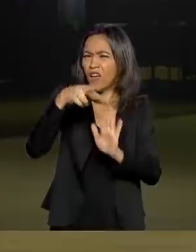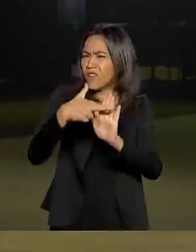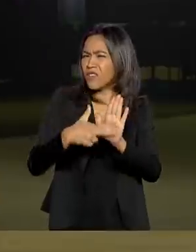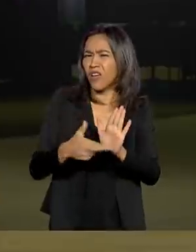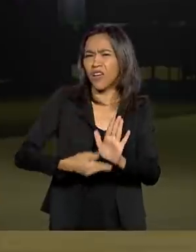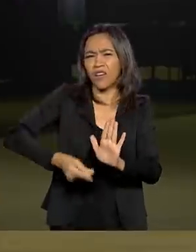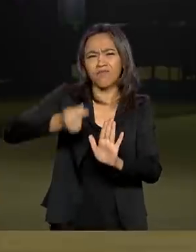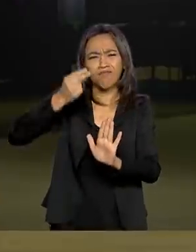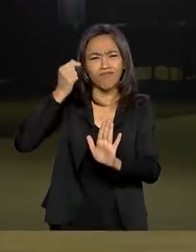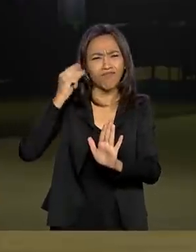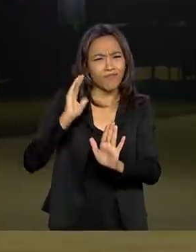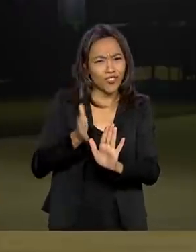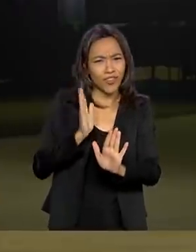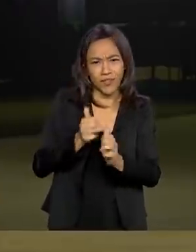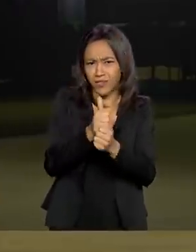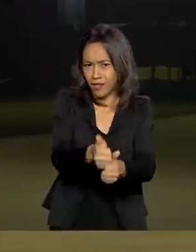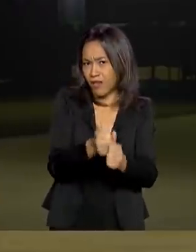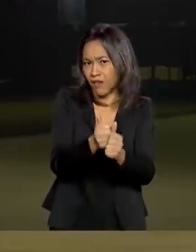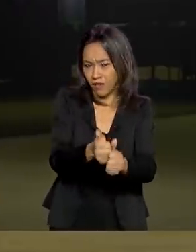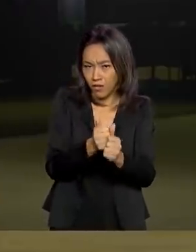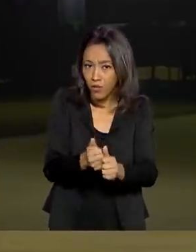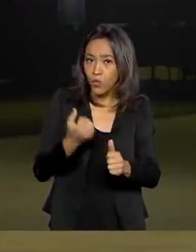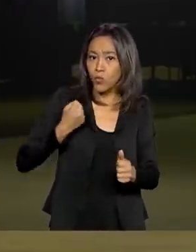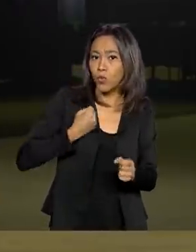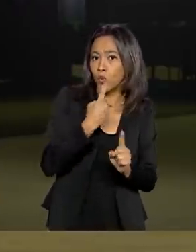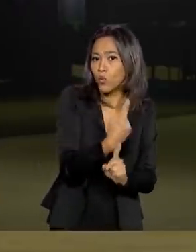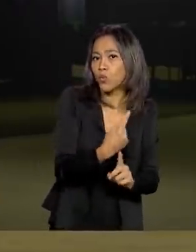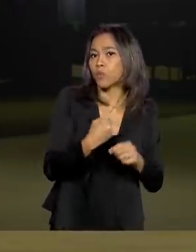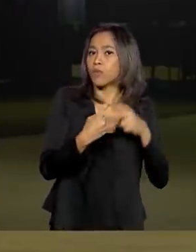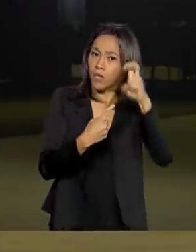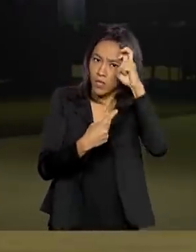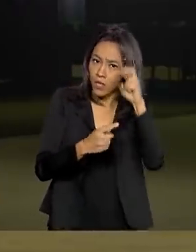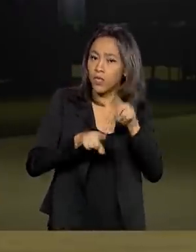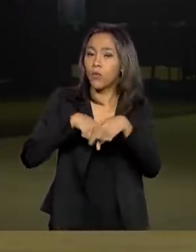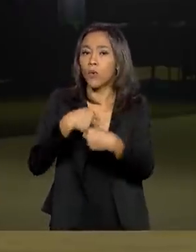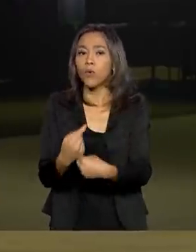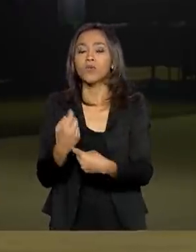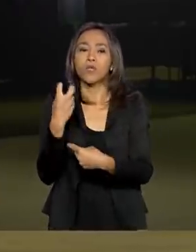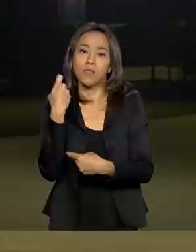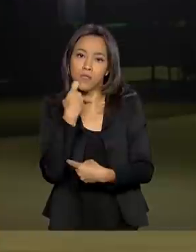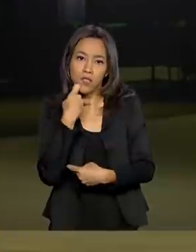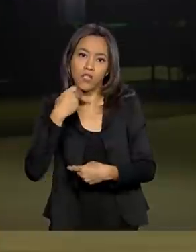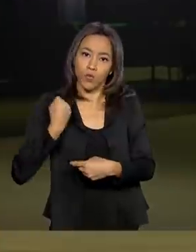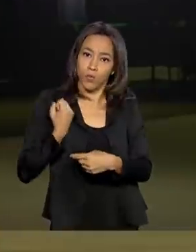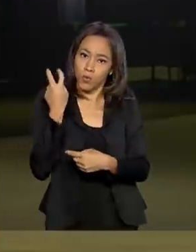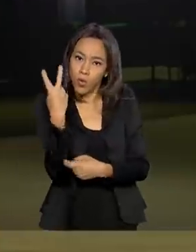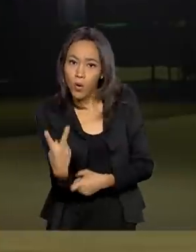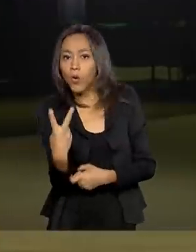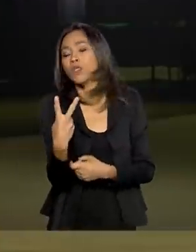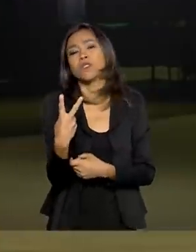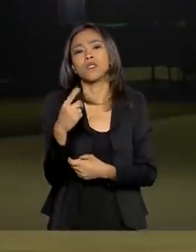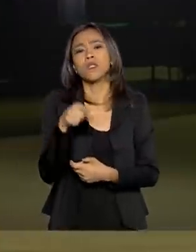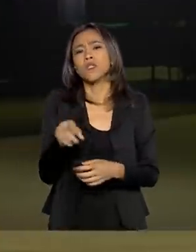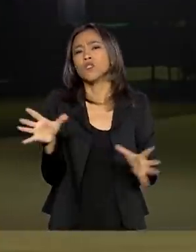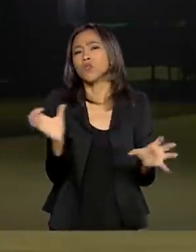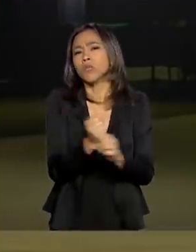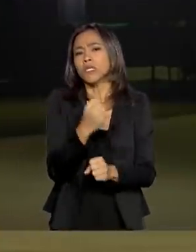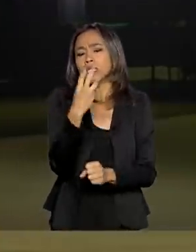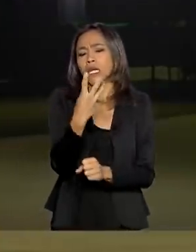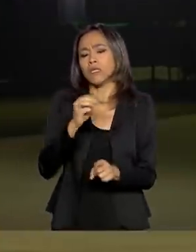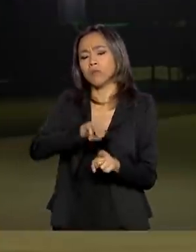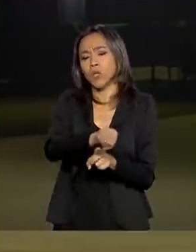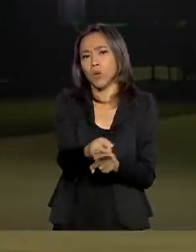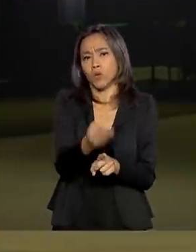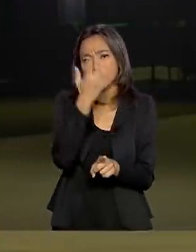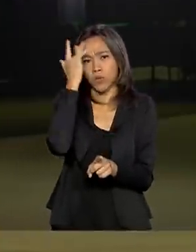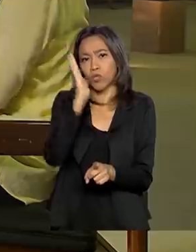1, e o último dígito do NIS, número 2. O primeiro na quinta e o segundo na sexta. Ali são um próximo de 3 milhões de pessoas que foram